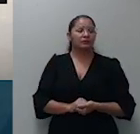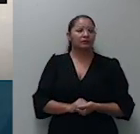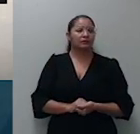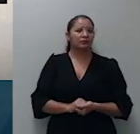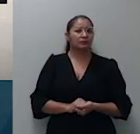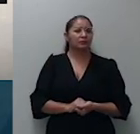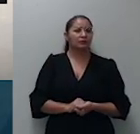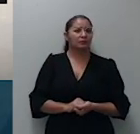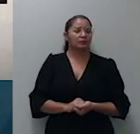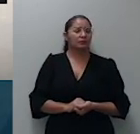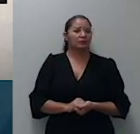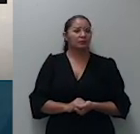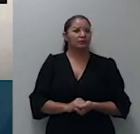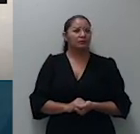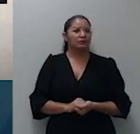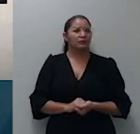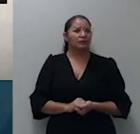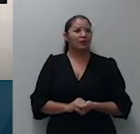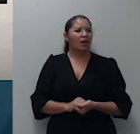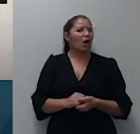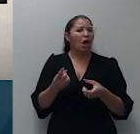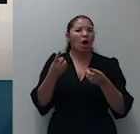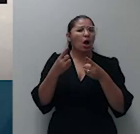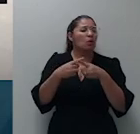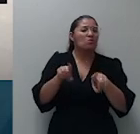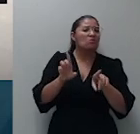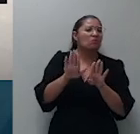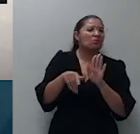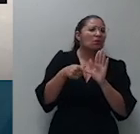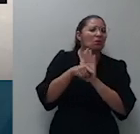alguma divergência de acordo